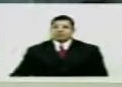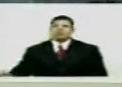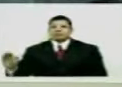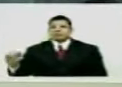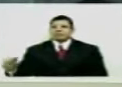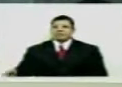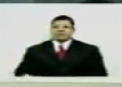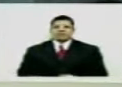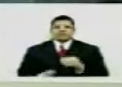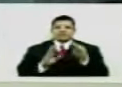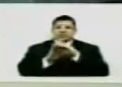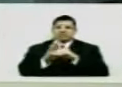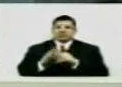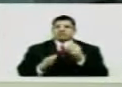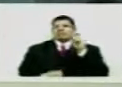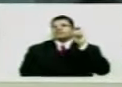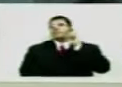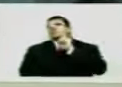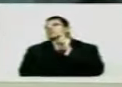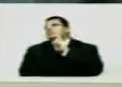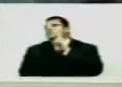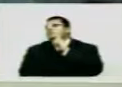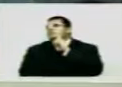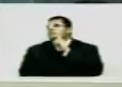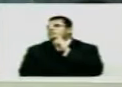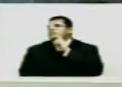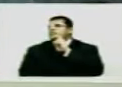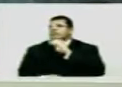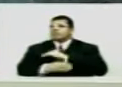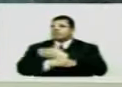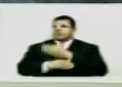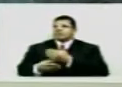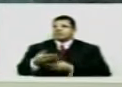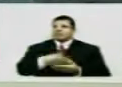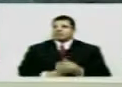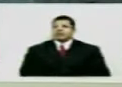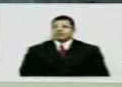Meu carro quinta-feira Quebraram o vidro Levaram o meu computador